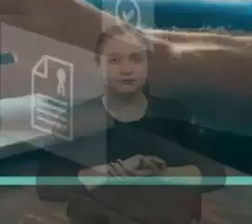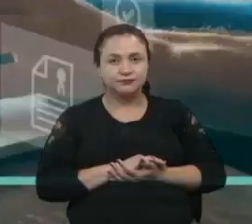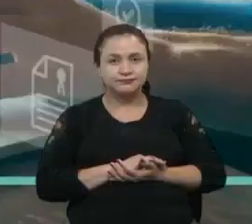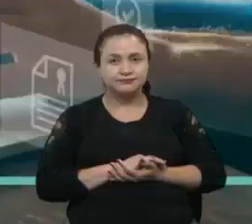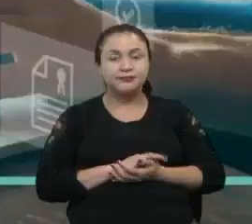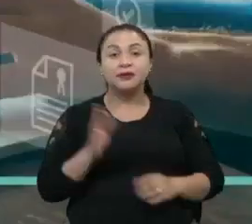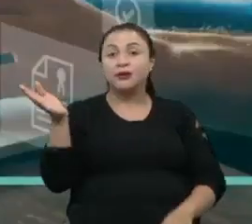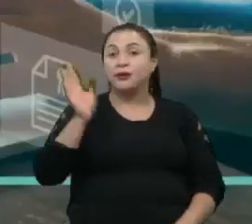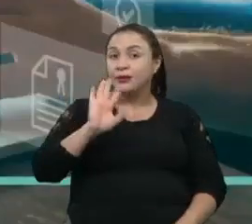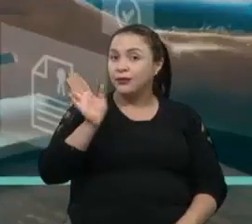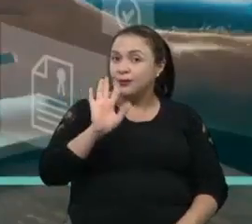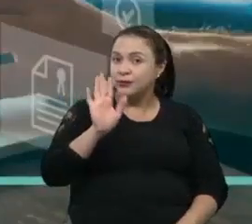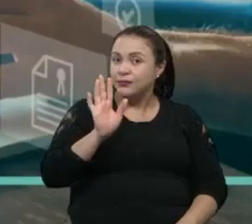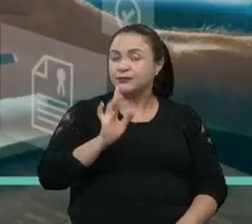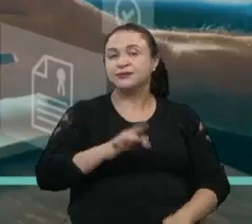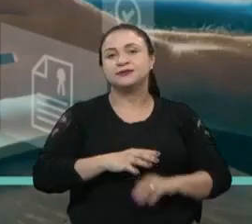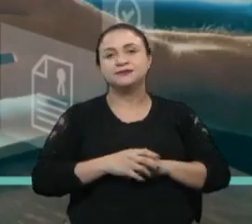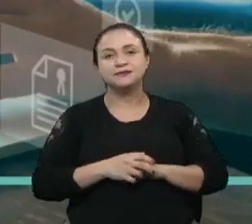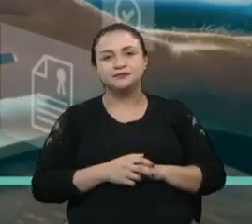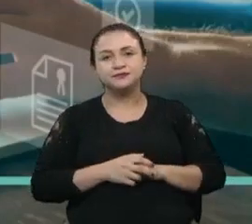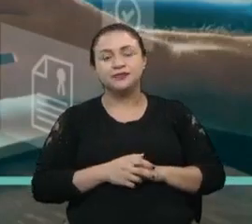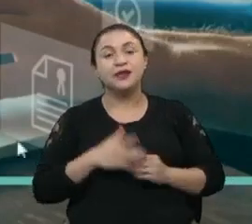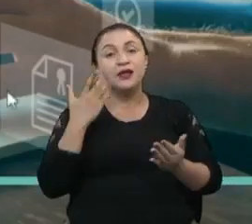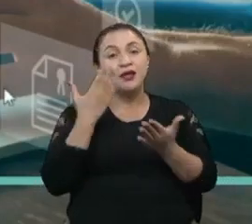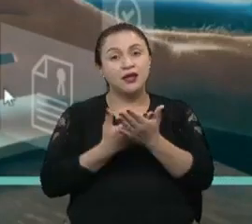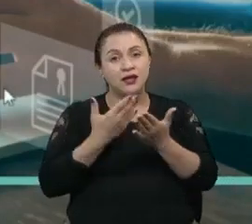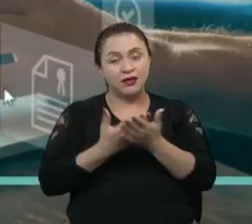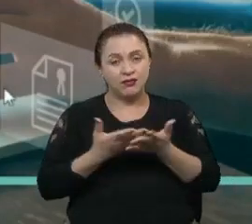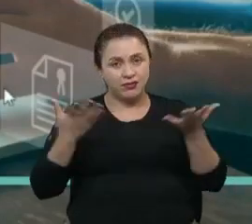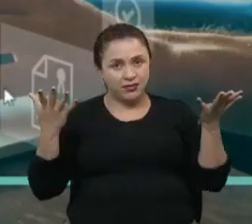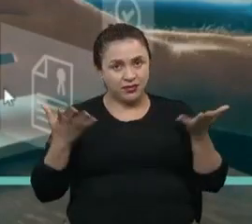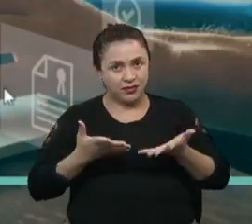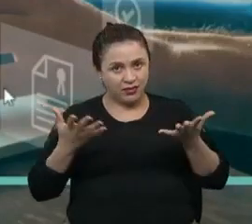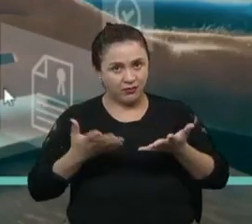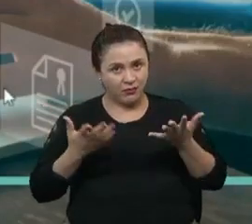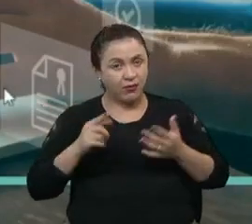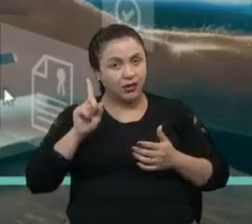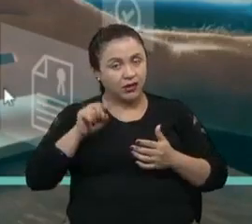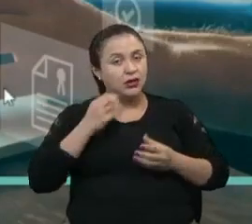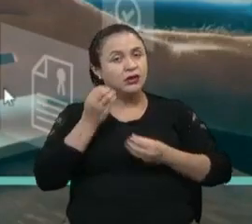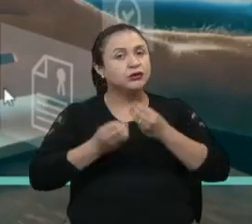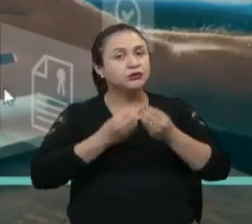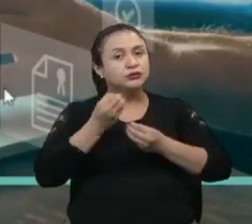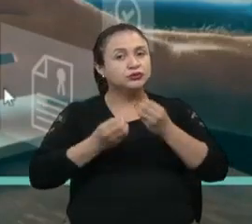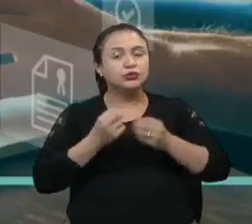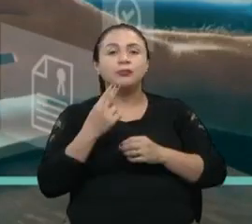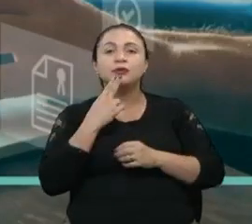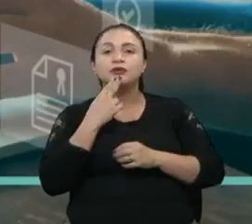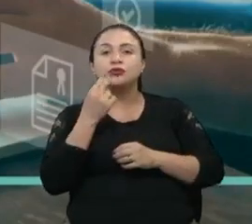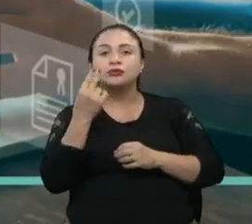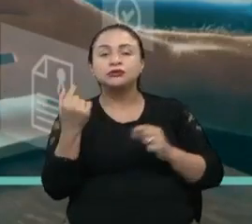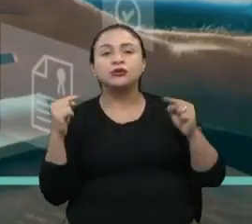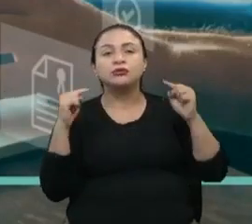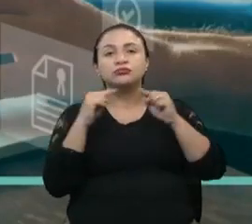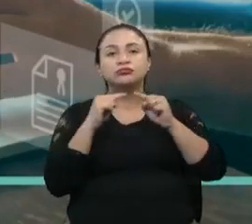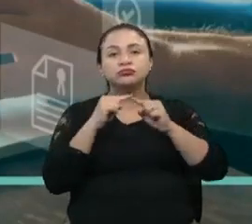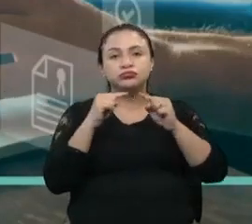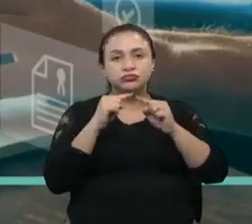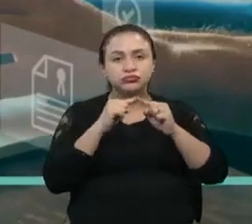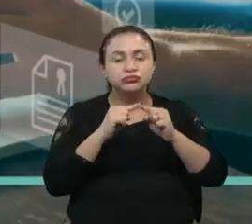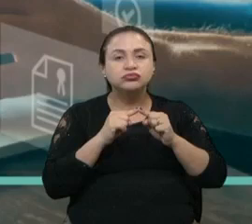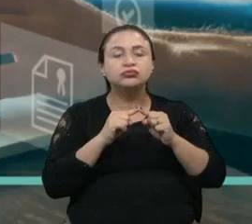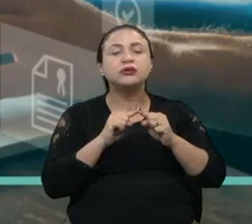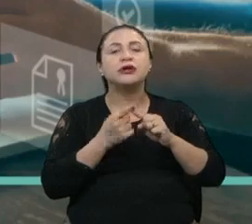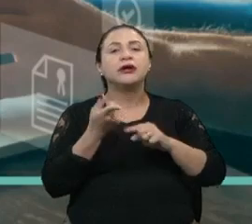Olá, a nossa aula de hoje será sobre nutrição em gerontologia e geriatria